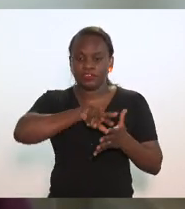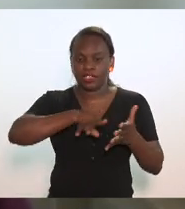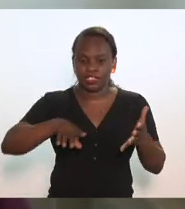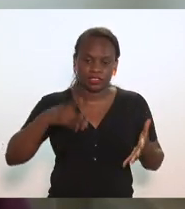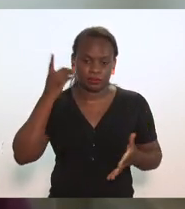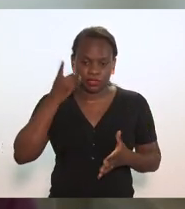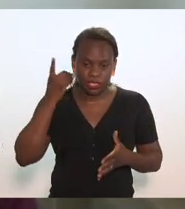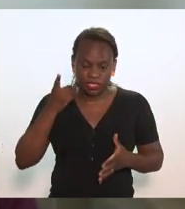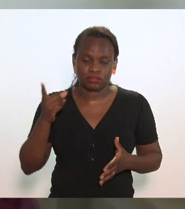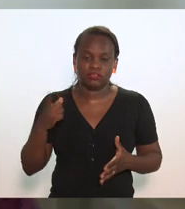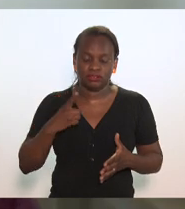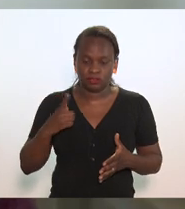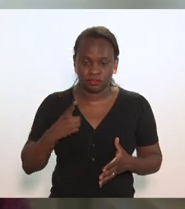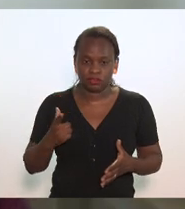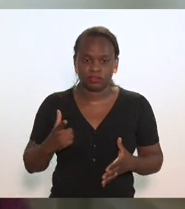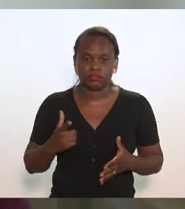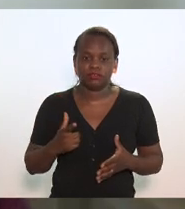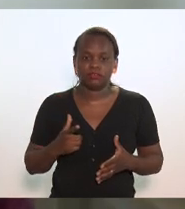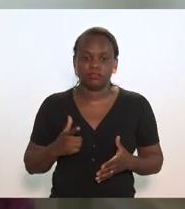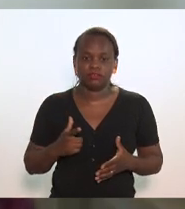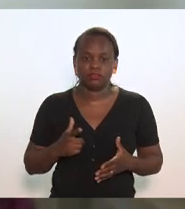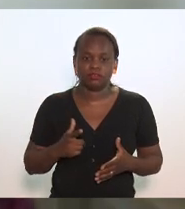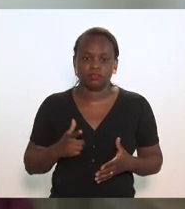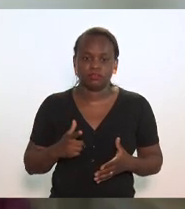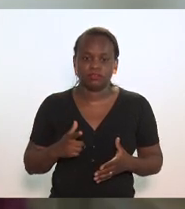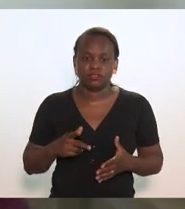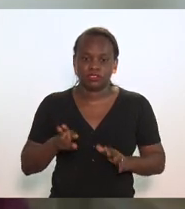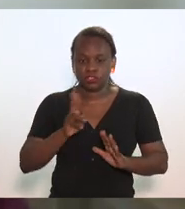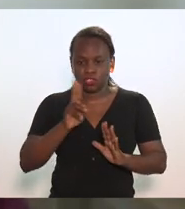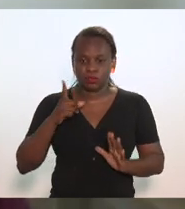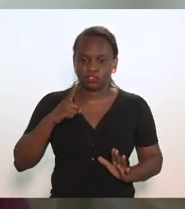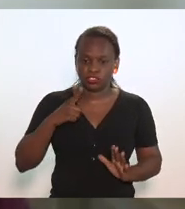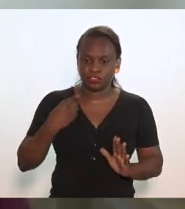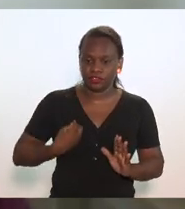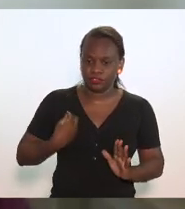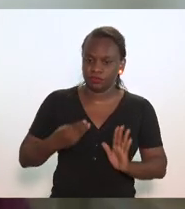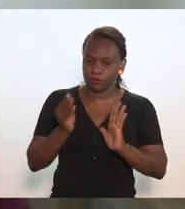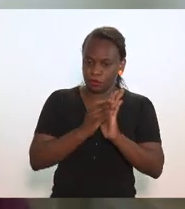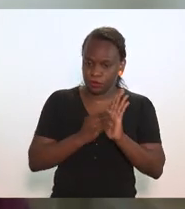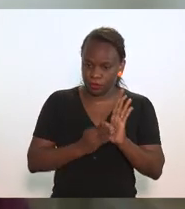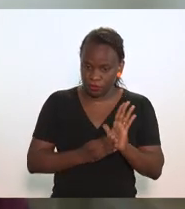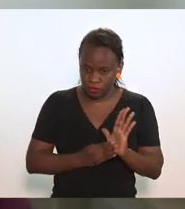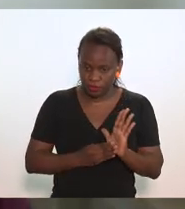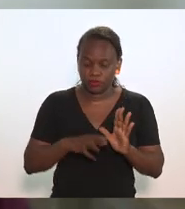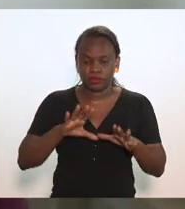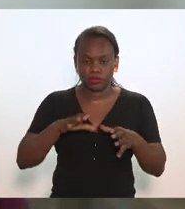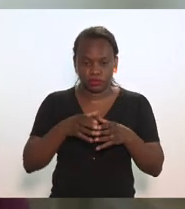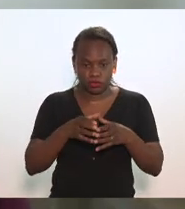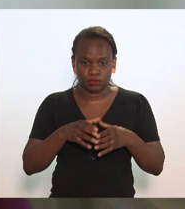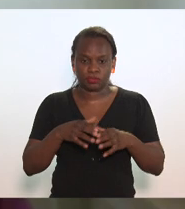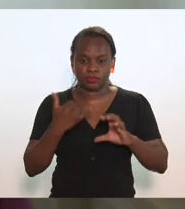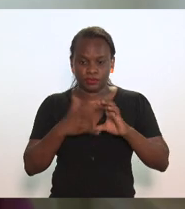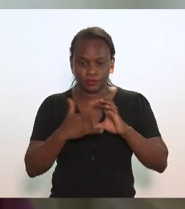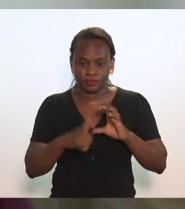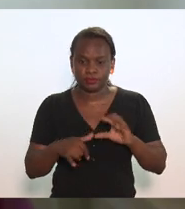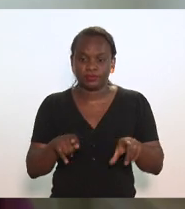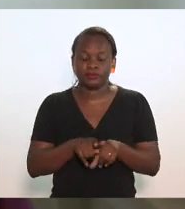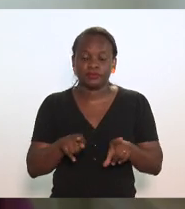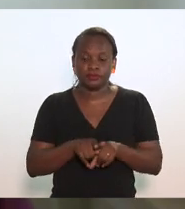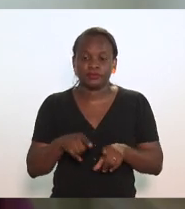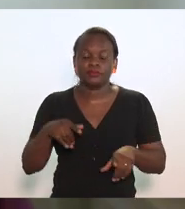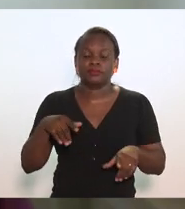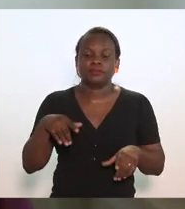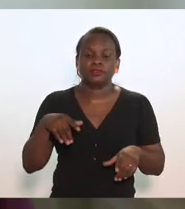deputados que estão se registrando a presença no grupo, e mais os